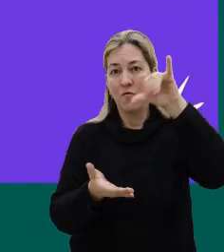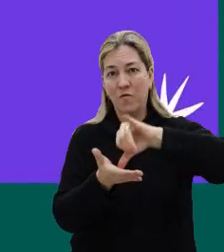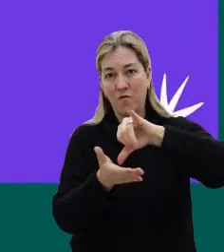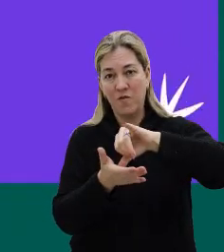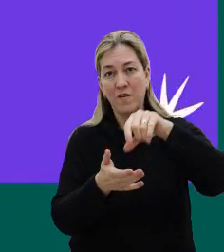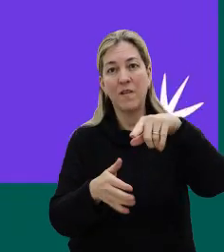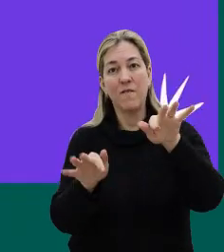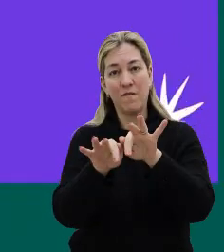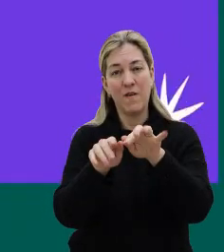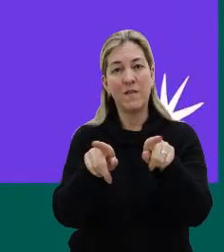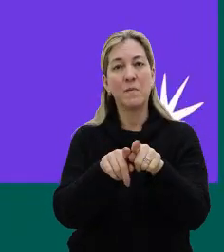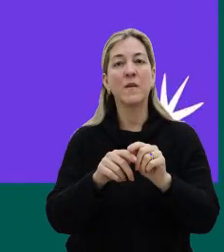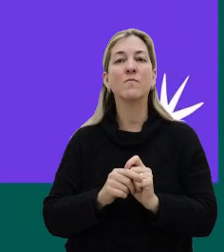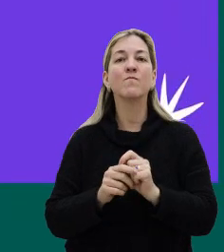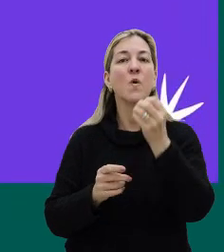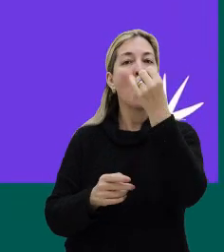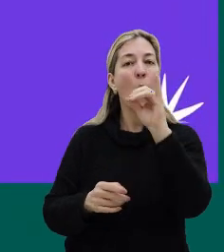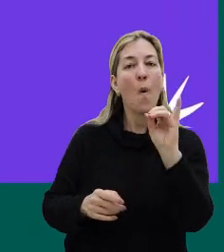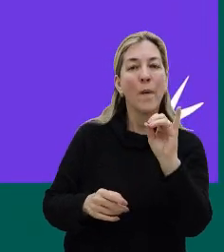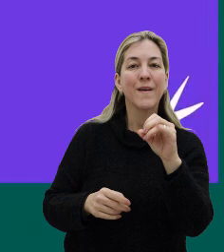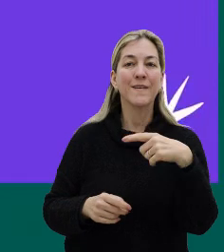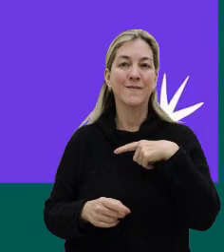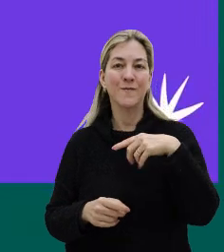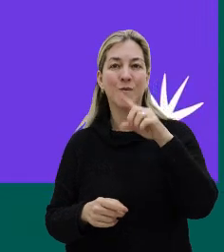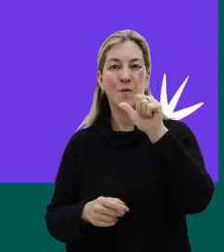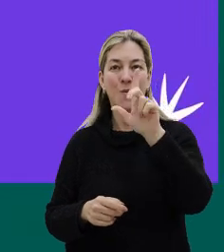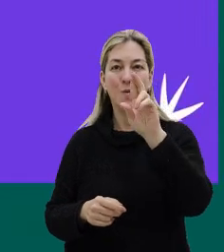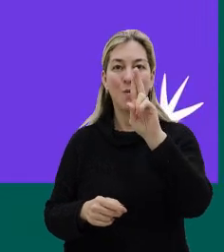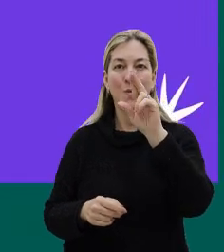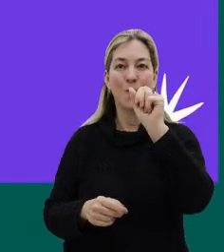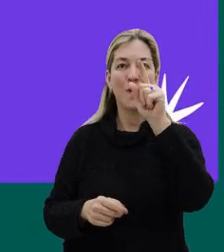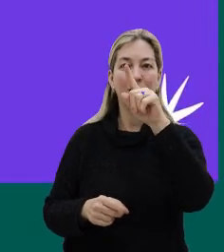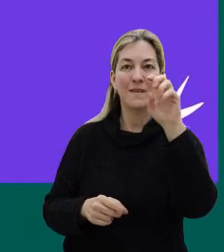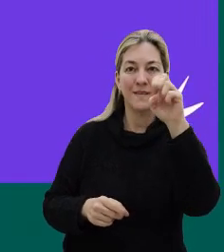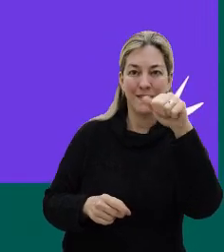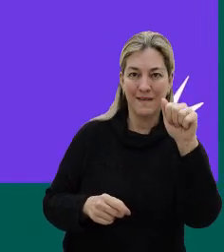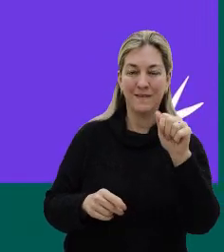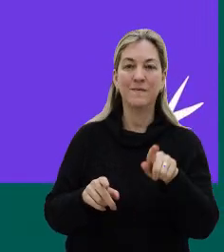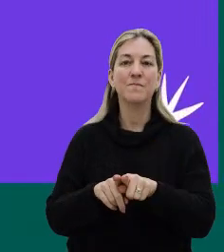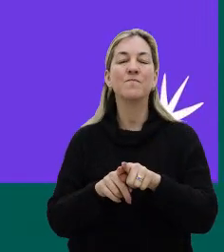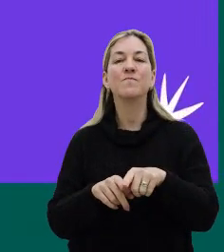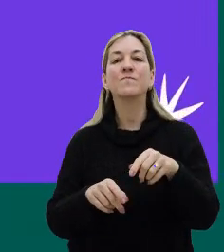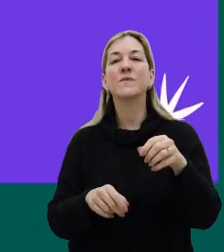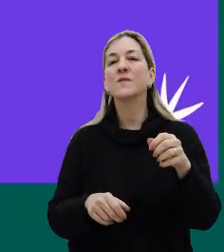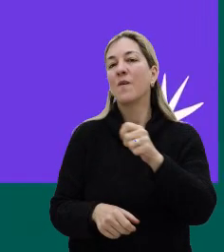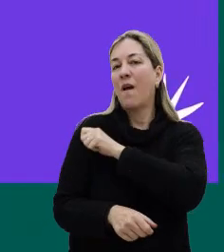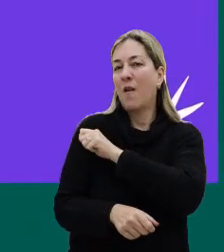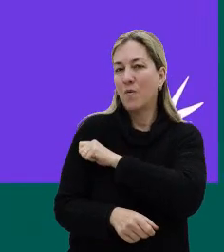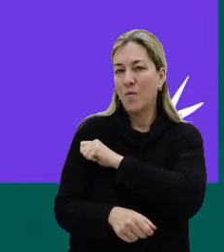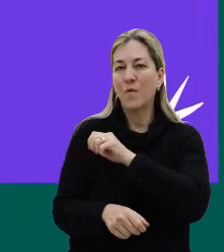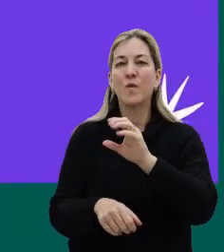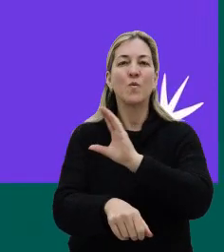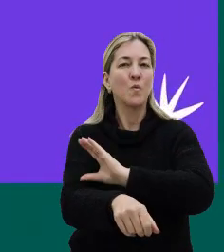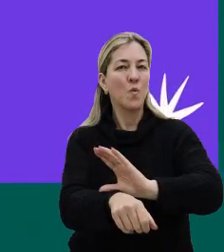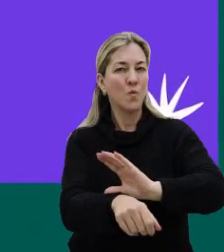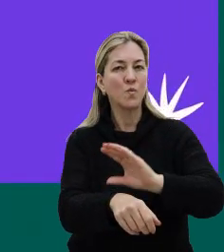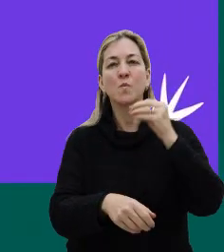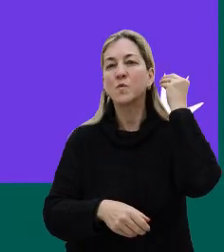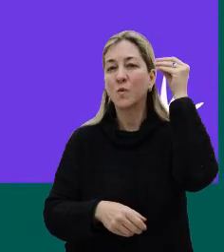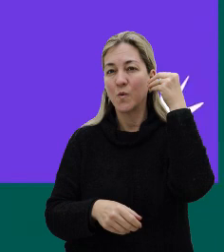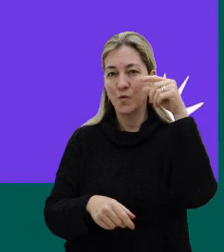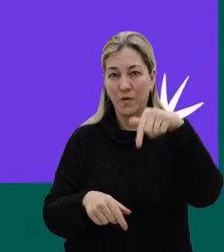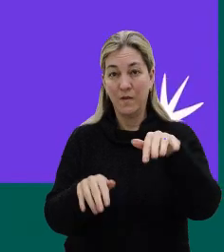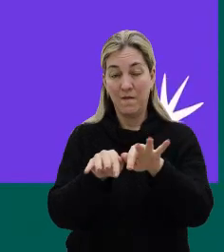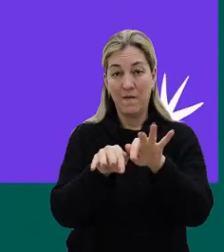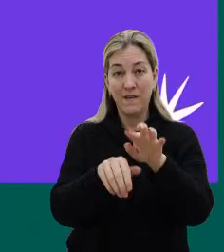Oi, gente, tudo bom? Eu sou a Luísa, eu também sou aluna do curso de psicologia da Universidade Fevale, também estagiária clínica